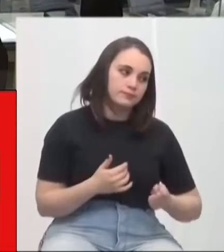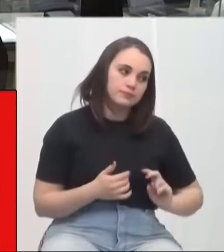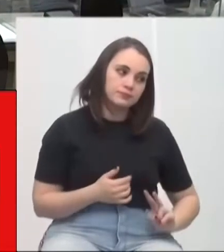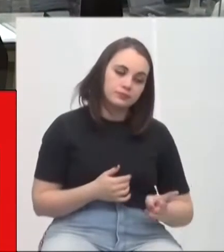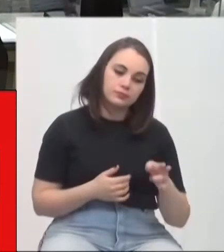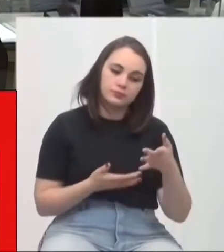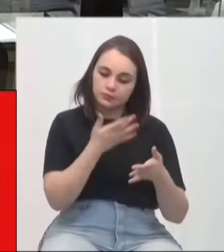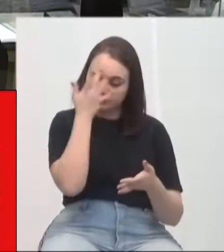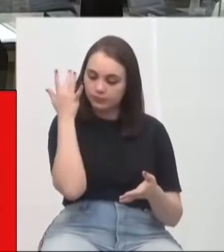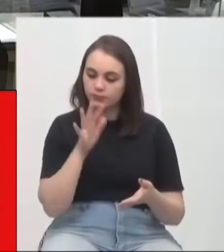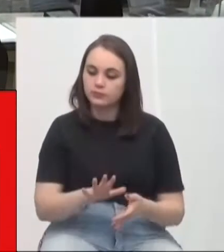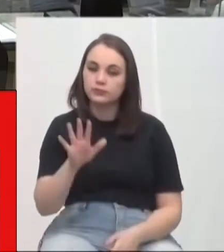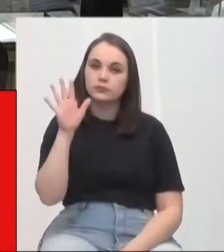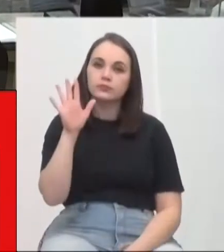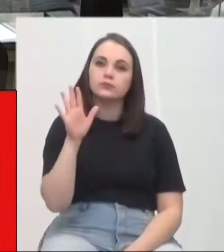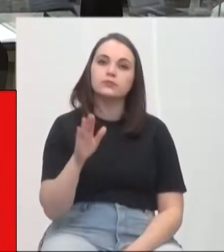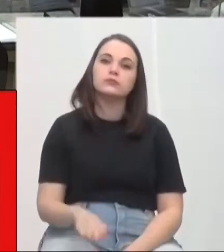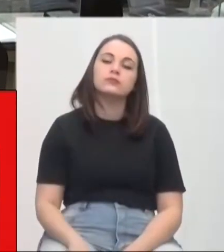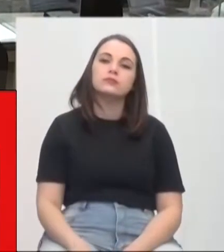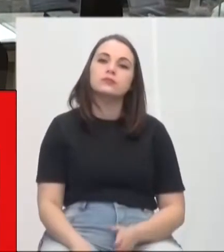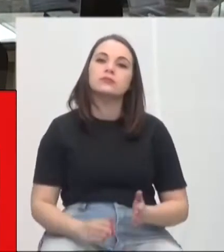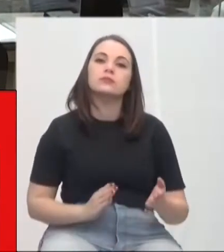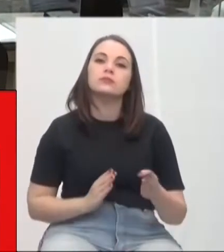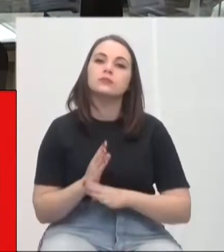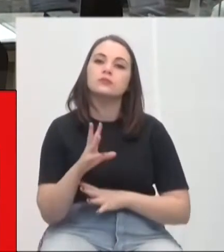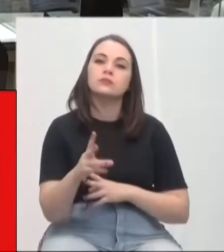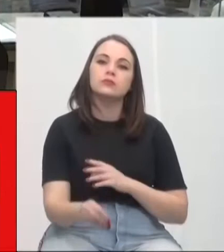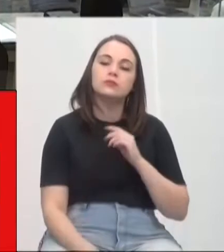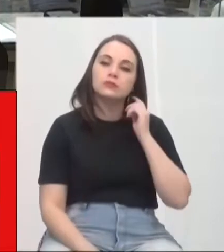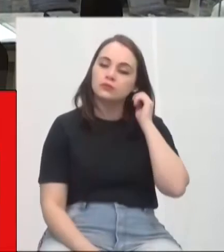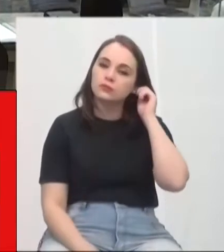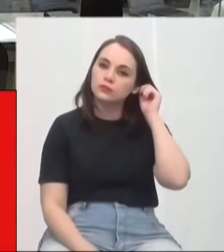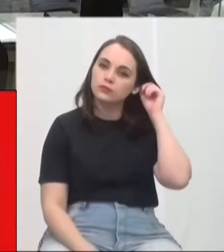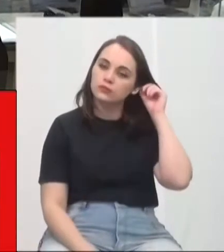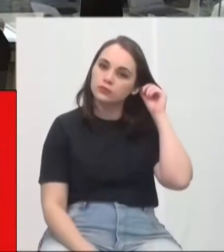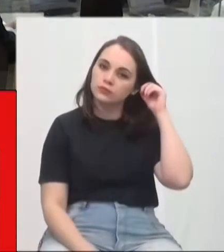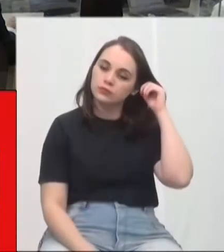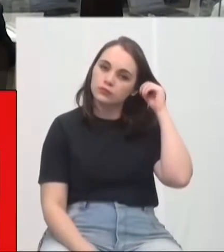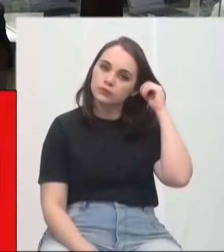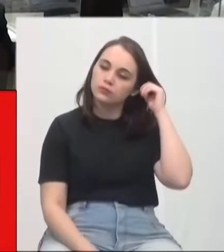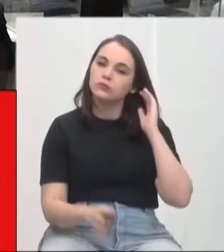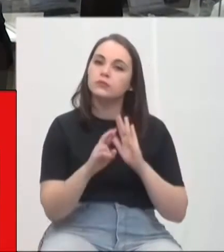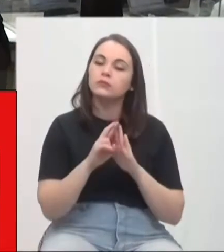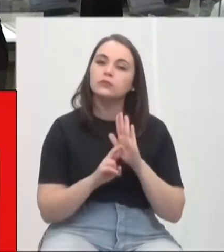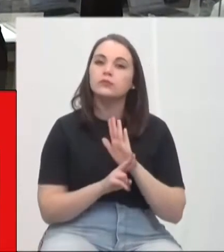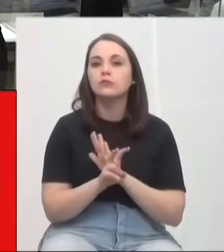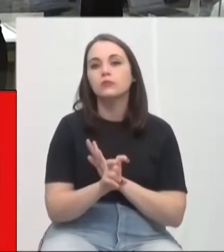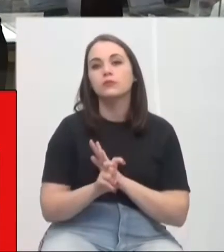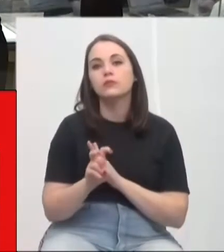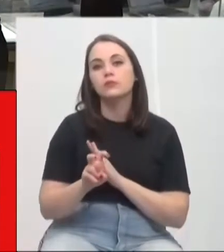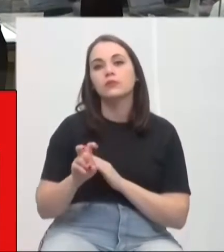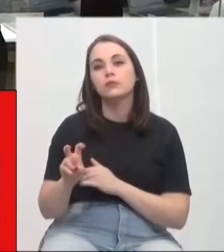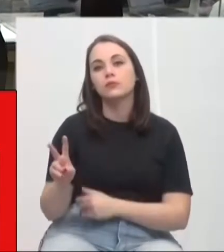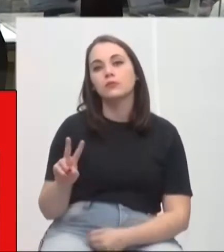permaneça como estão, contrários se manifestem. Aprovado por unanimidade. Requerimento 555, 20, 21, autora, vereadora Giovana Mondardo,